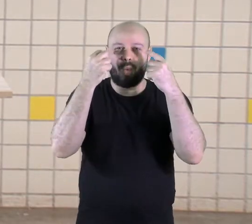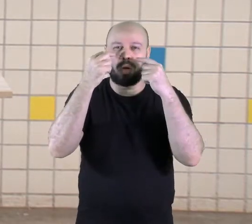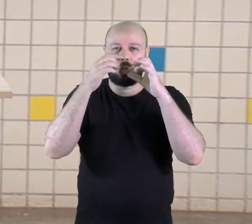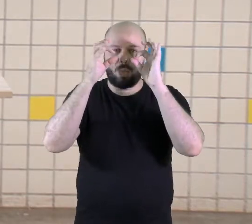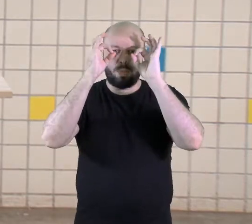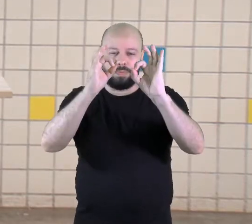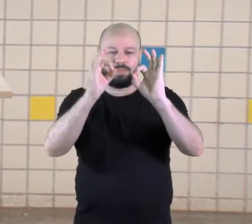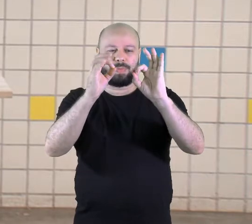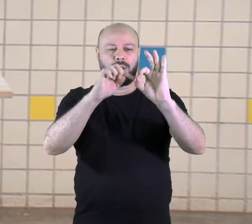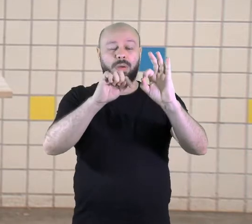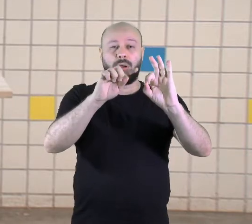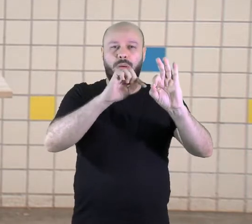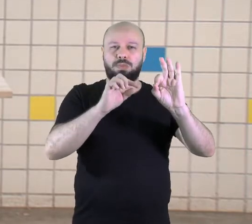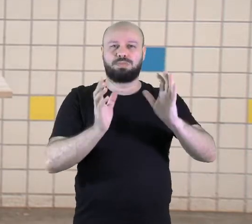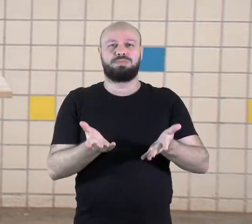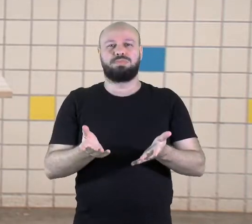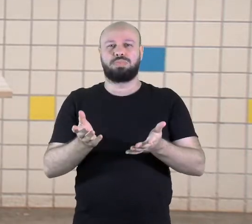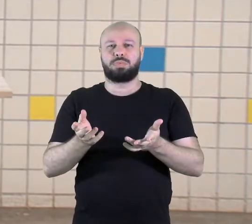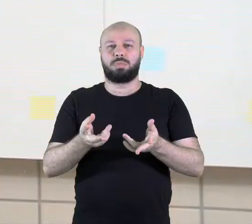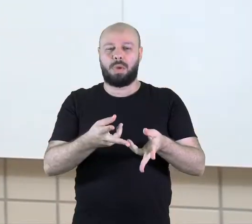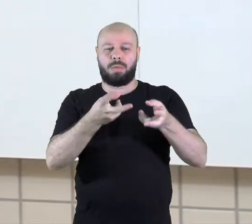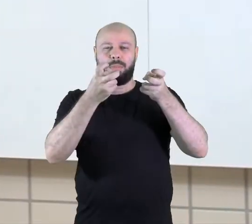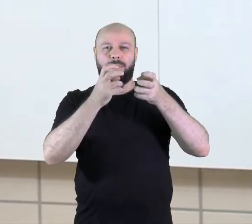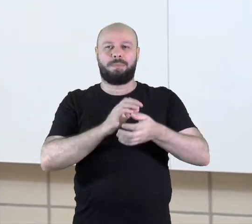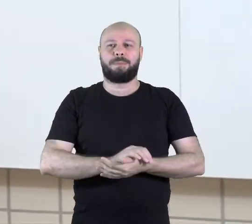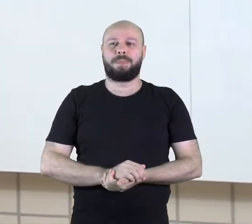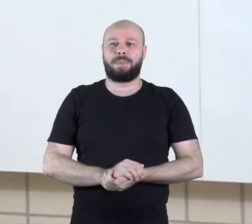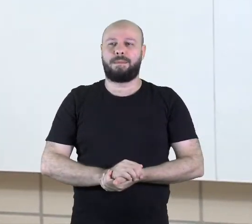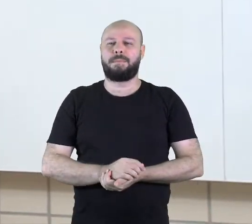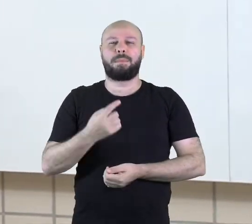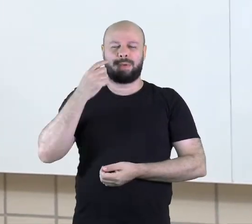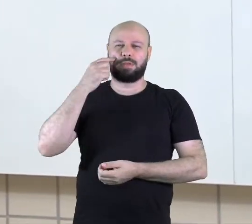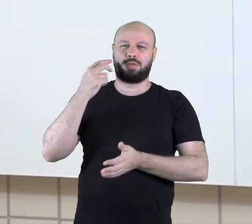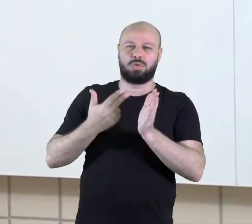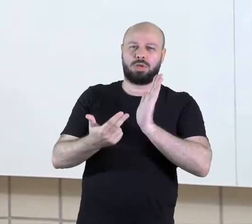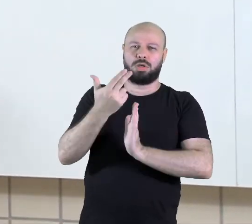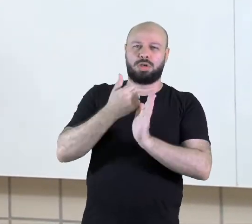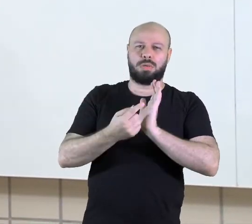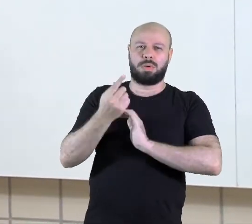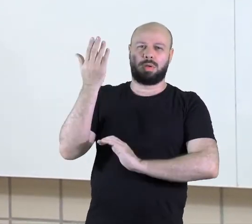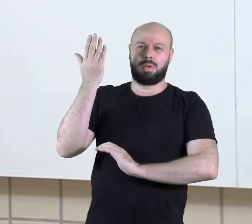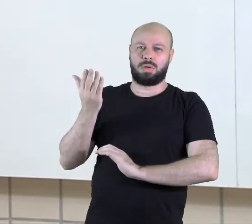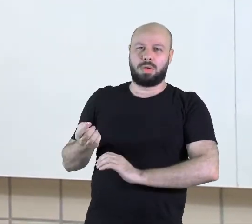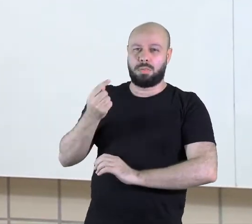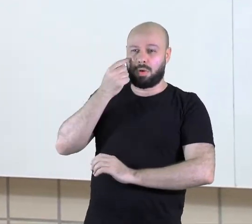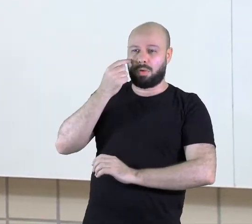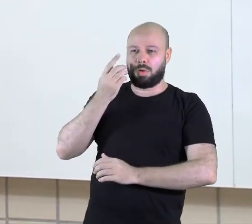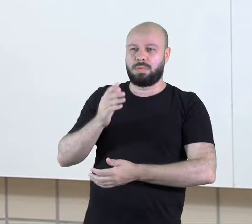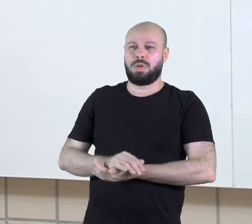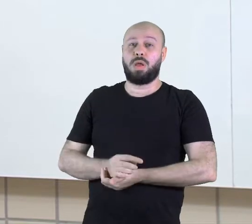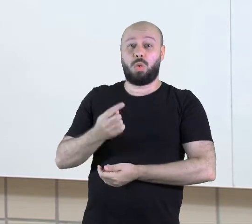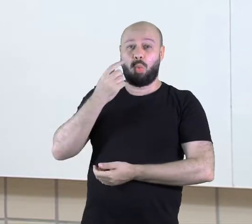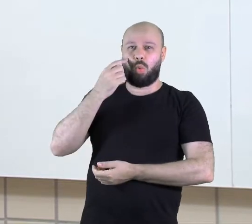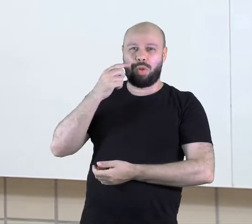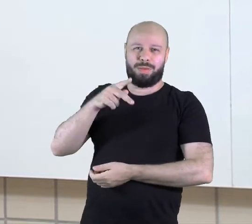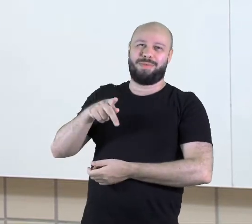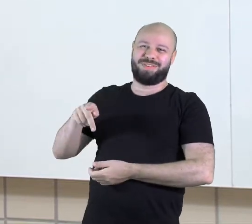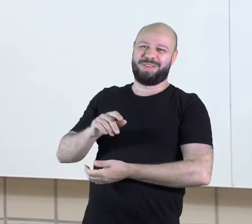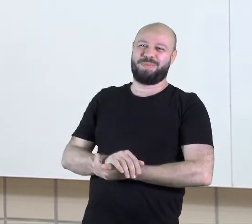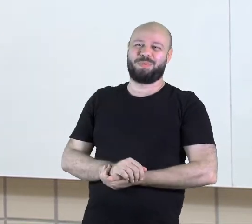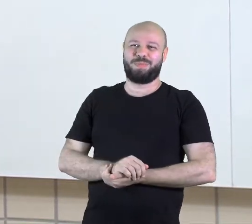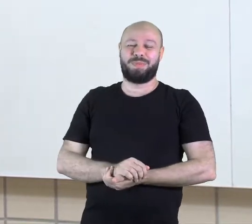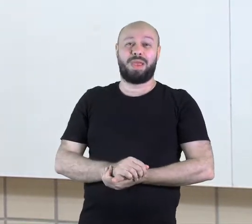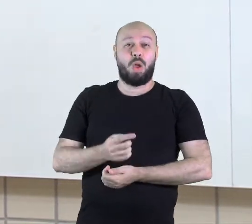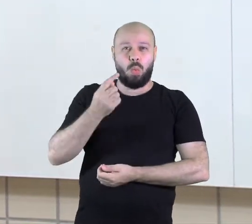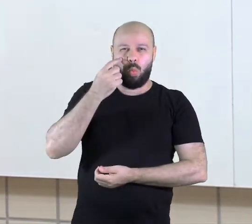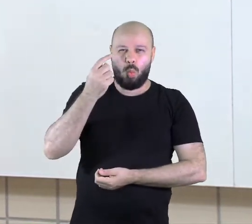Eu coloquei aqui o olho, o olho da professora e o olho da